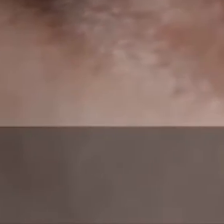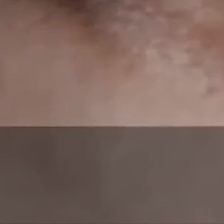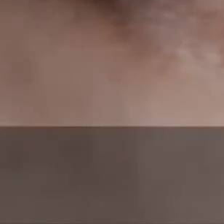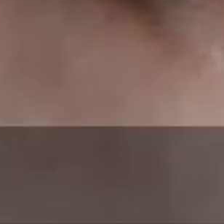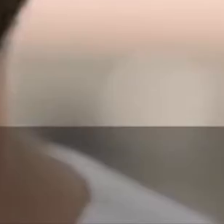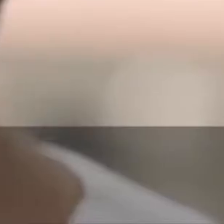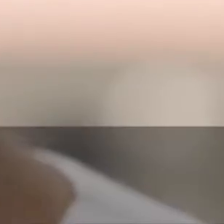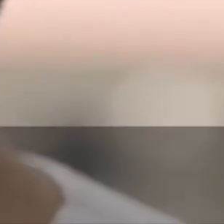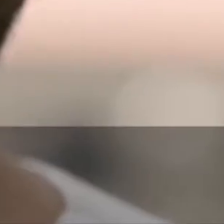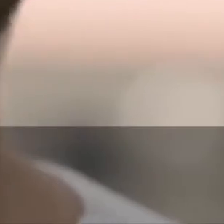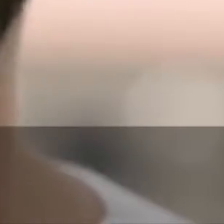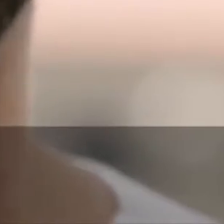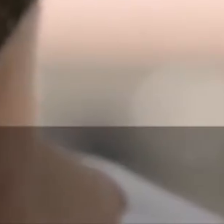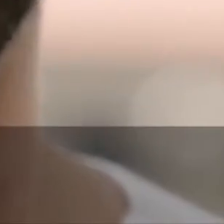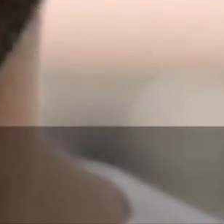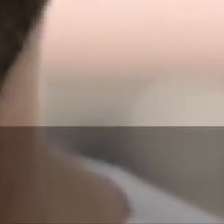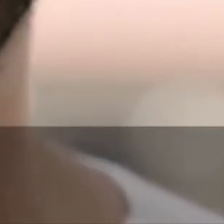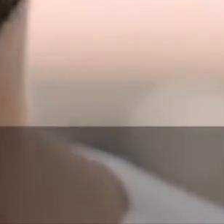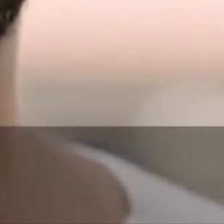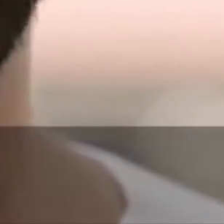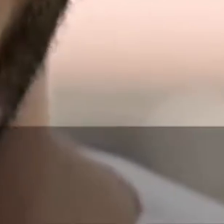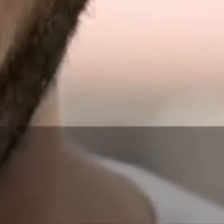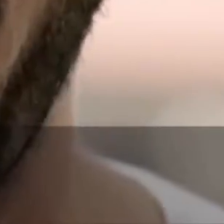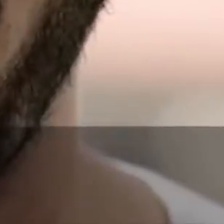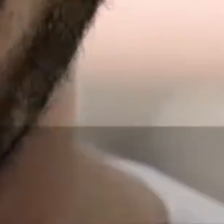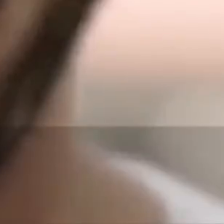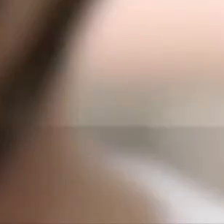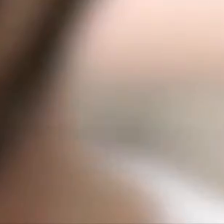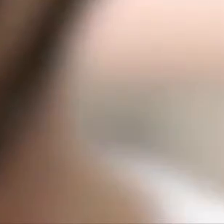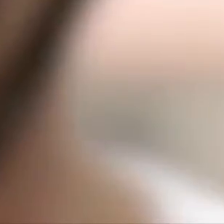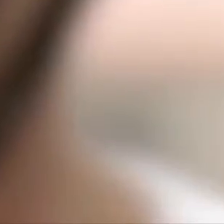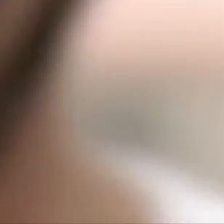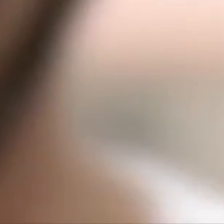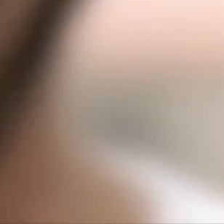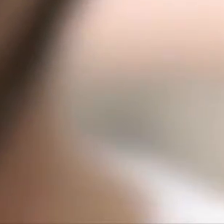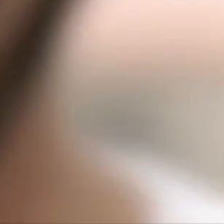discriminação. Não importa a sua crença. Acredite no respeito.